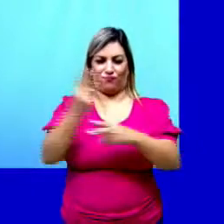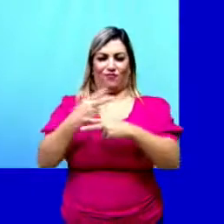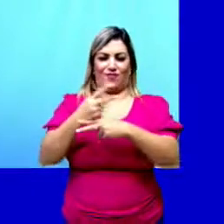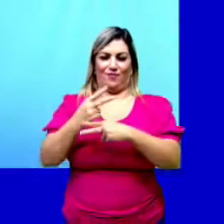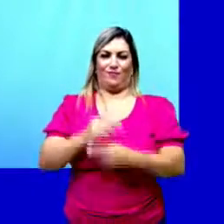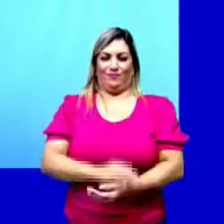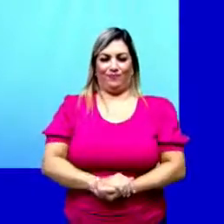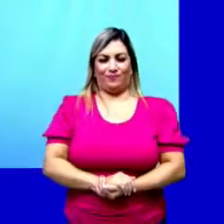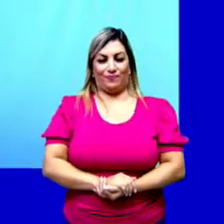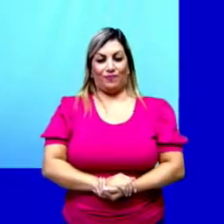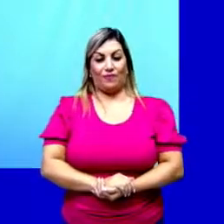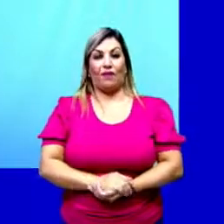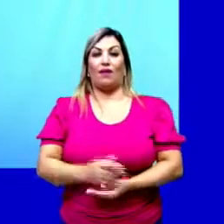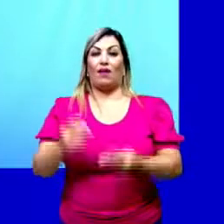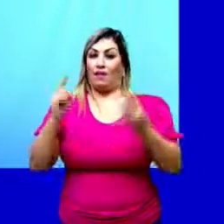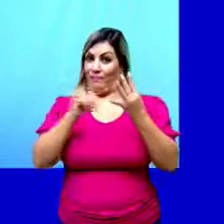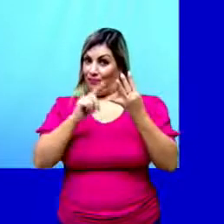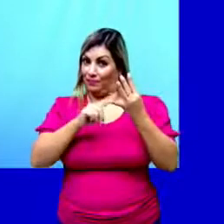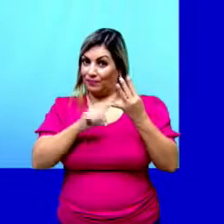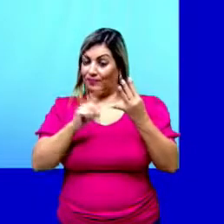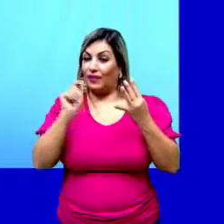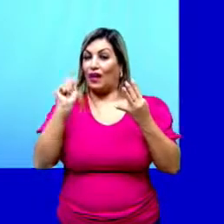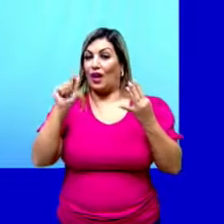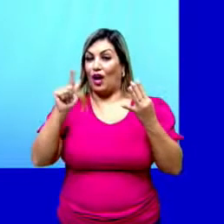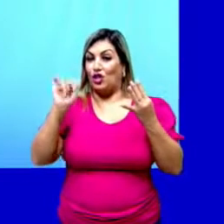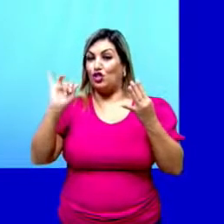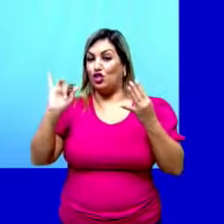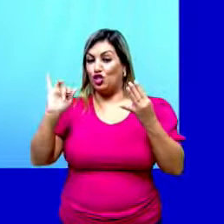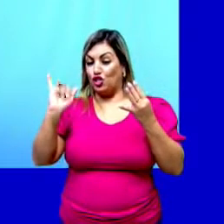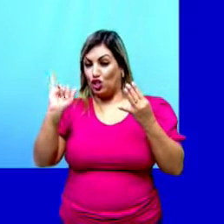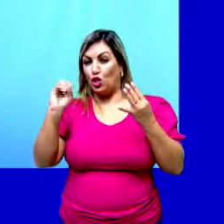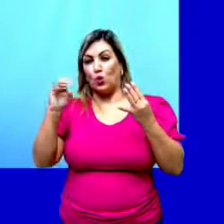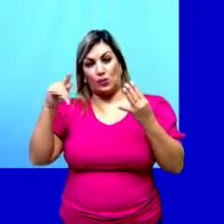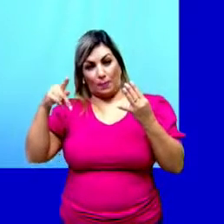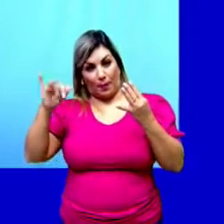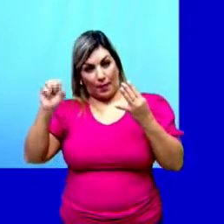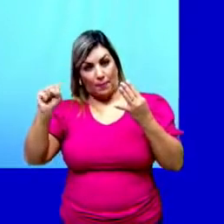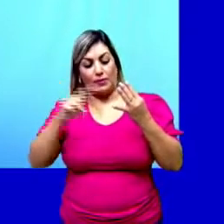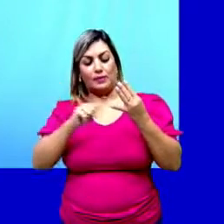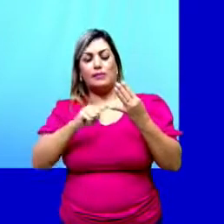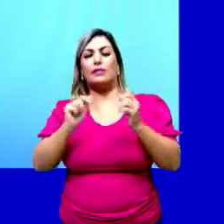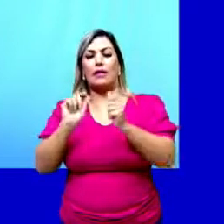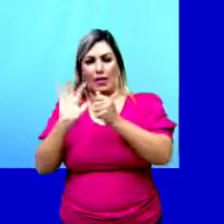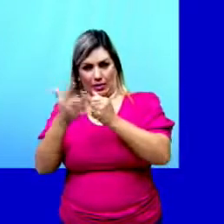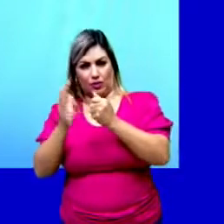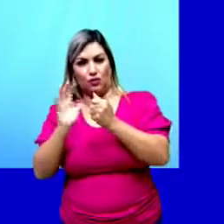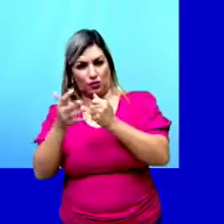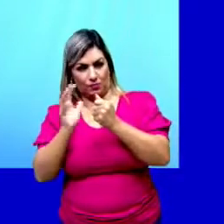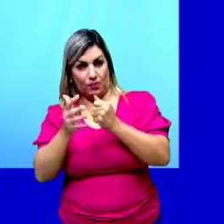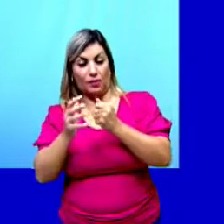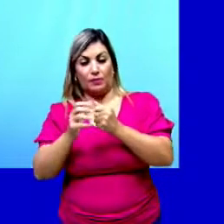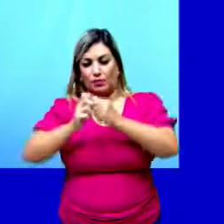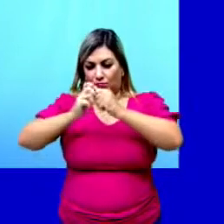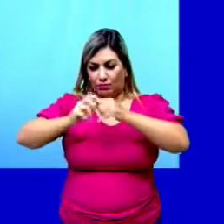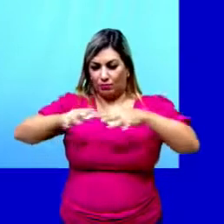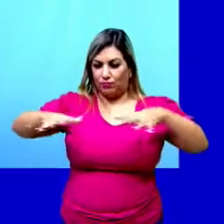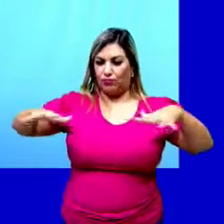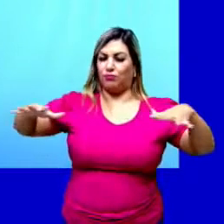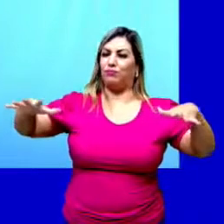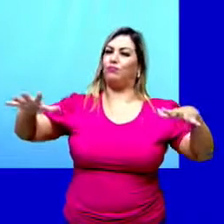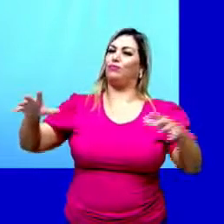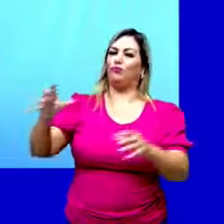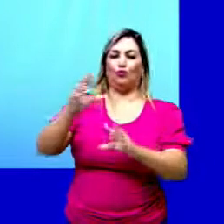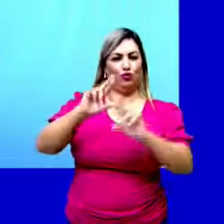Já as angiospermas, que são aquele grupo mais diverso, mais complexo, espalhado por diferentes